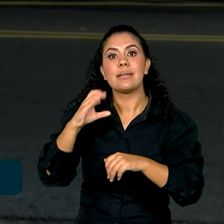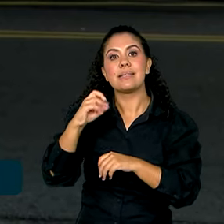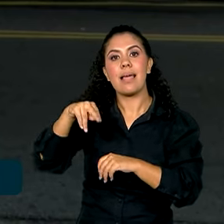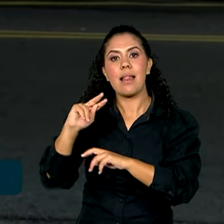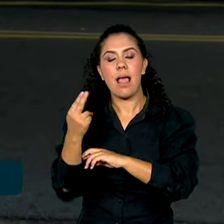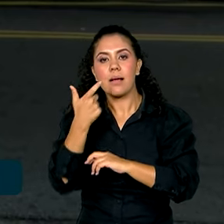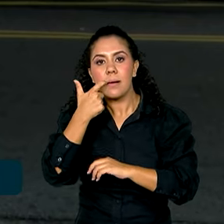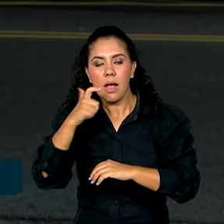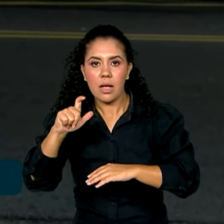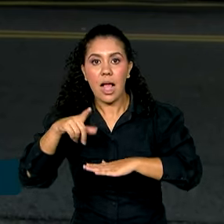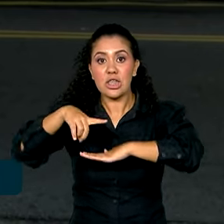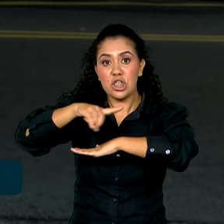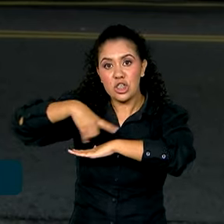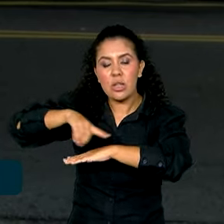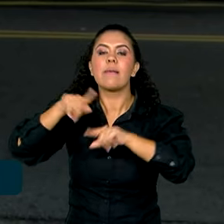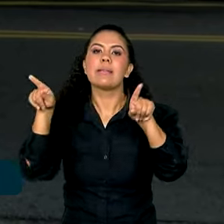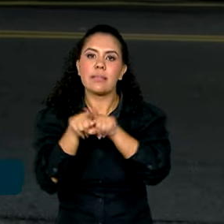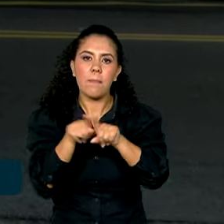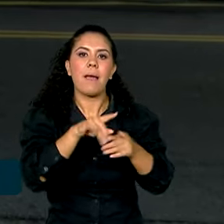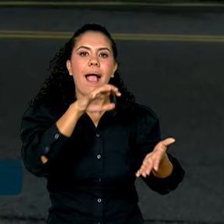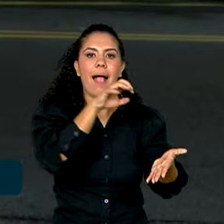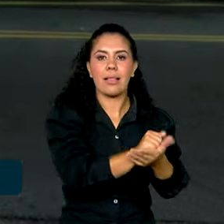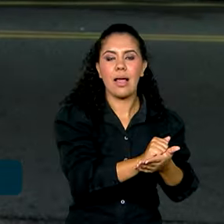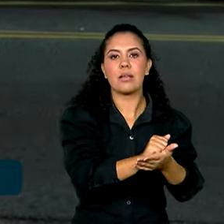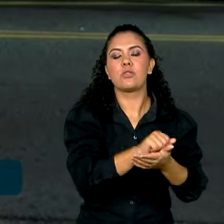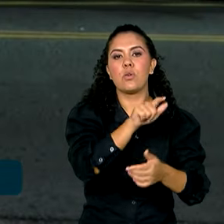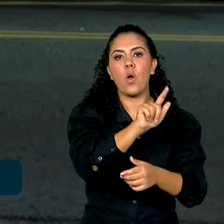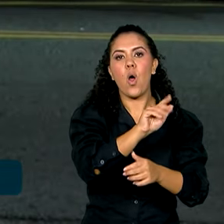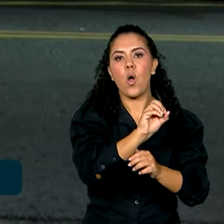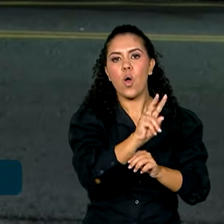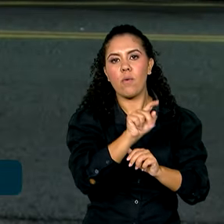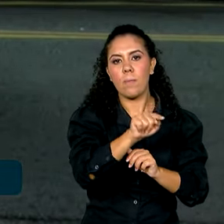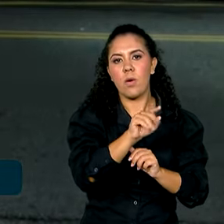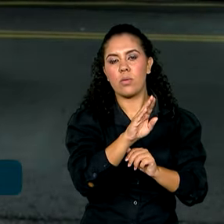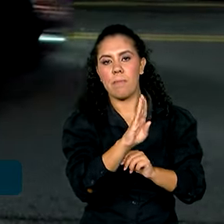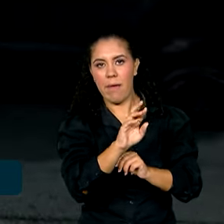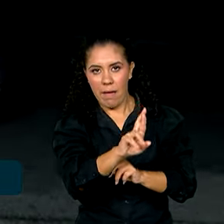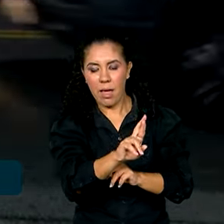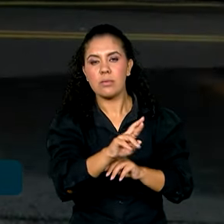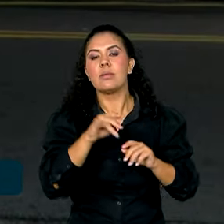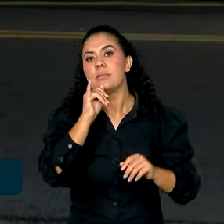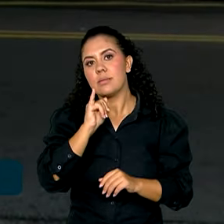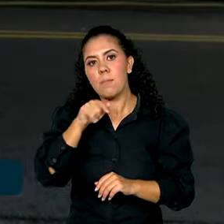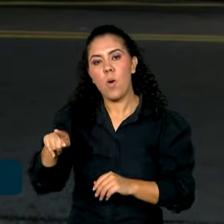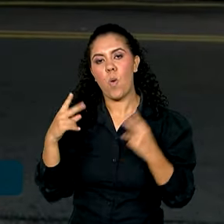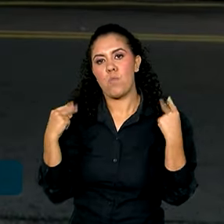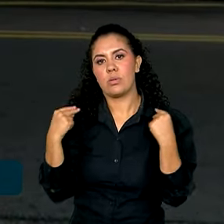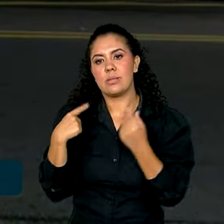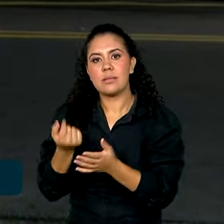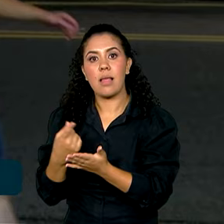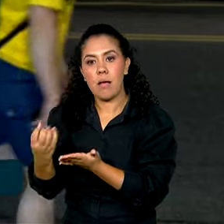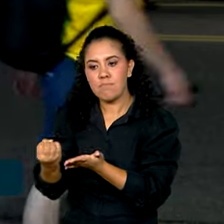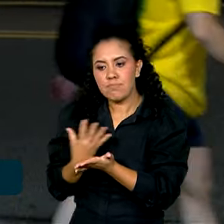cadastro no portal gov.br. O motorista pode receber as multas no celular e fazer o pagamento